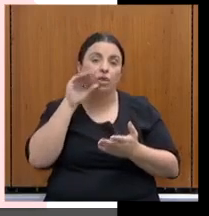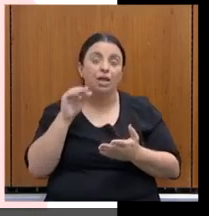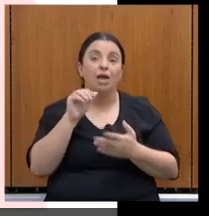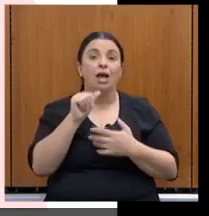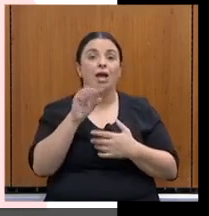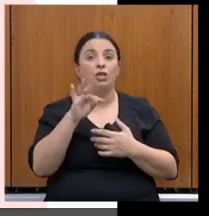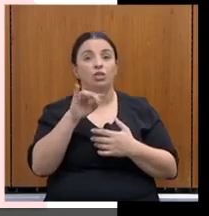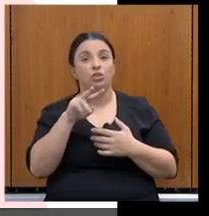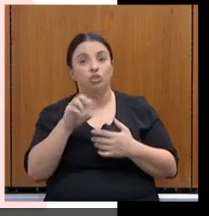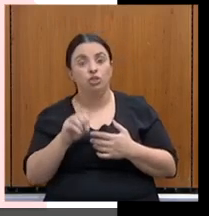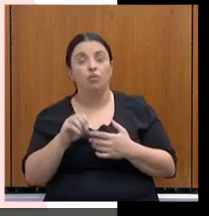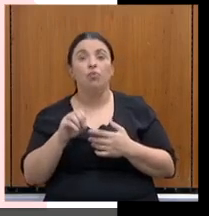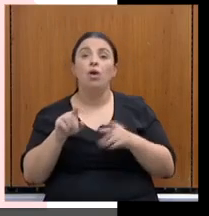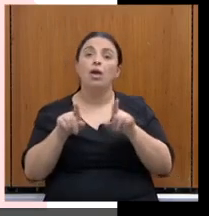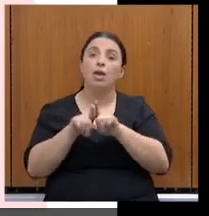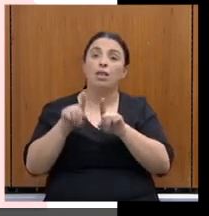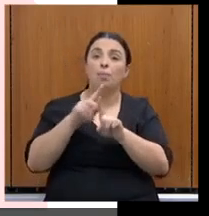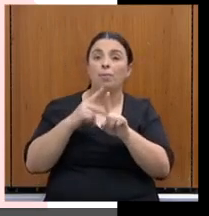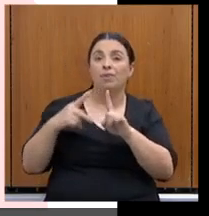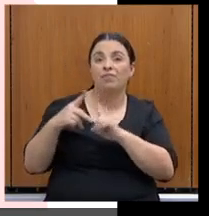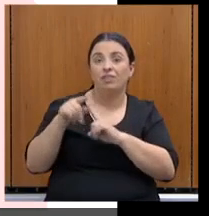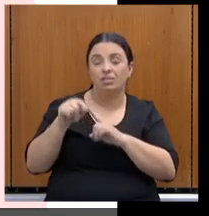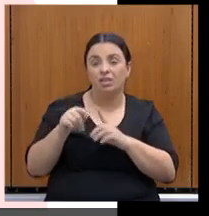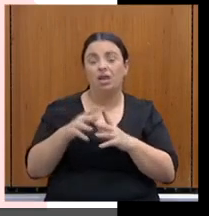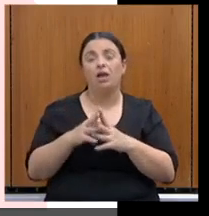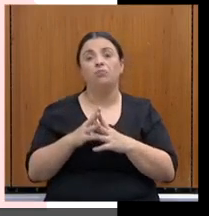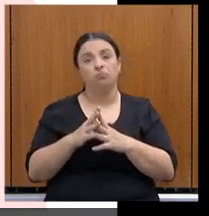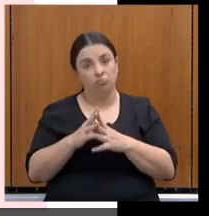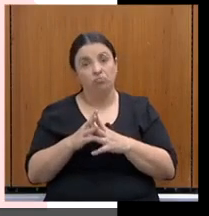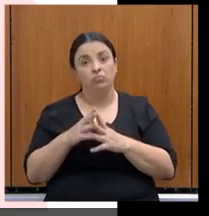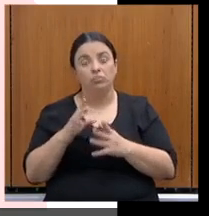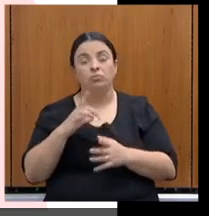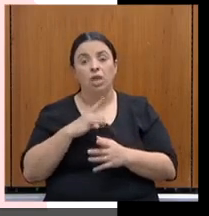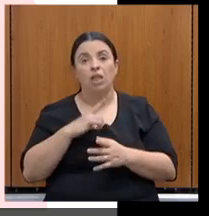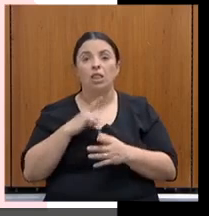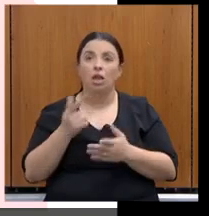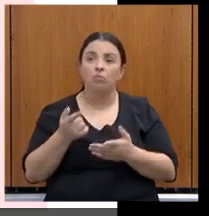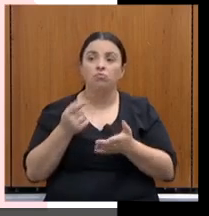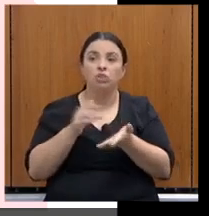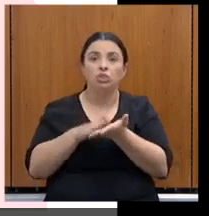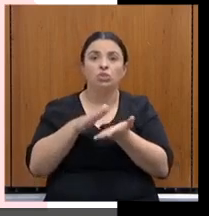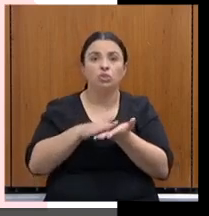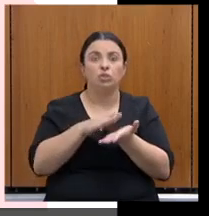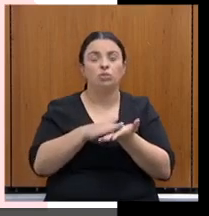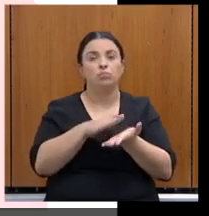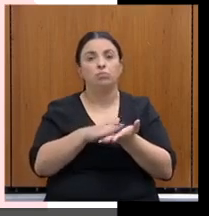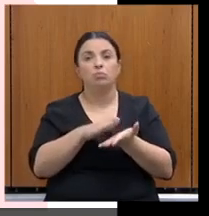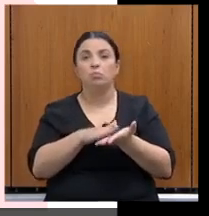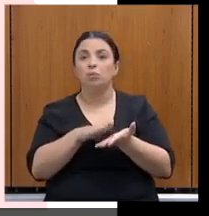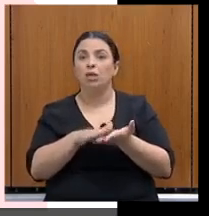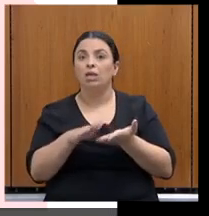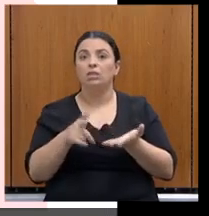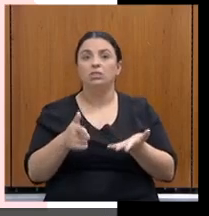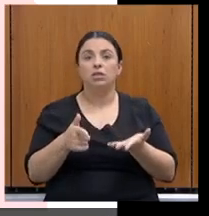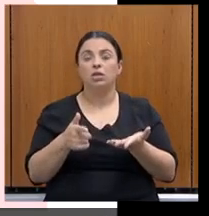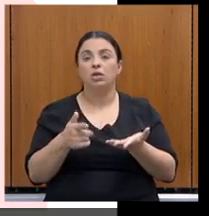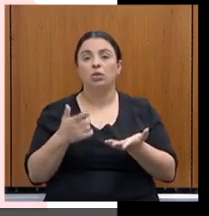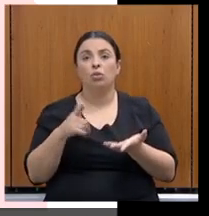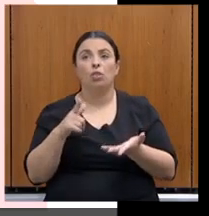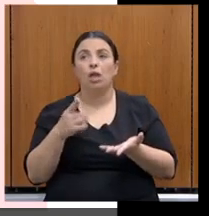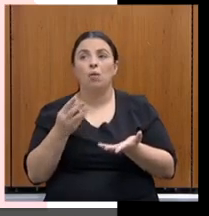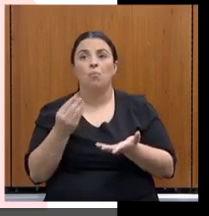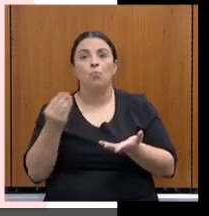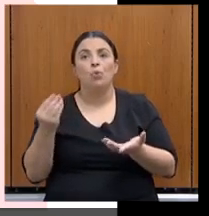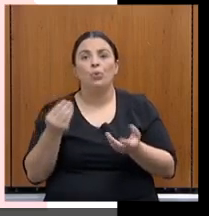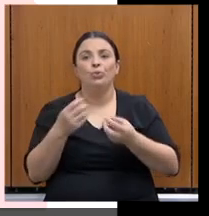previdenciária. Ainda, ela é uma despesa que não se tem muito, o